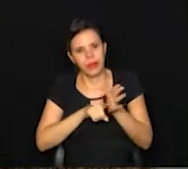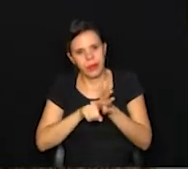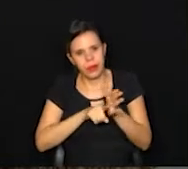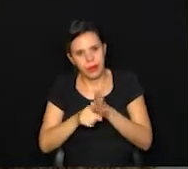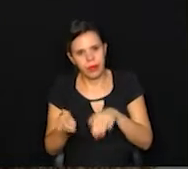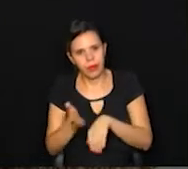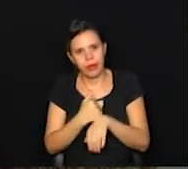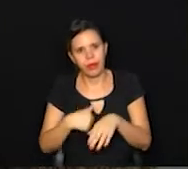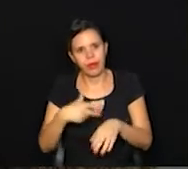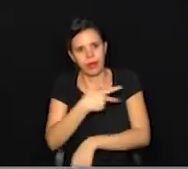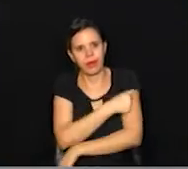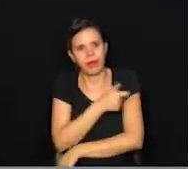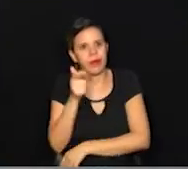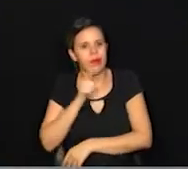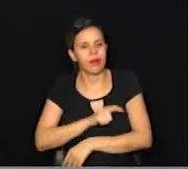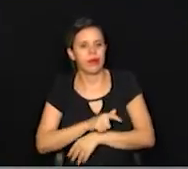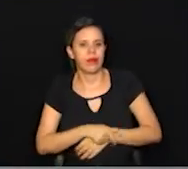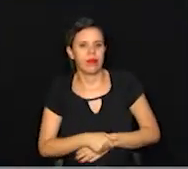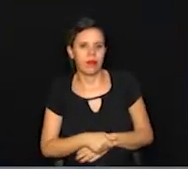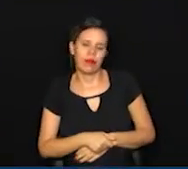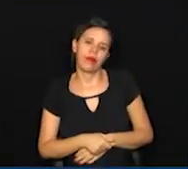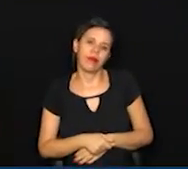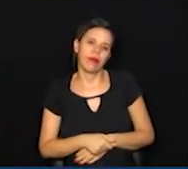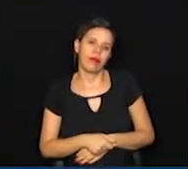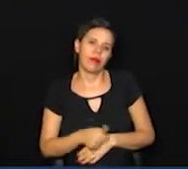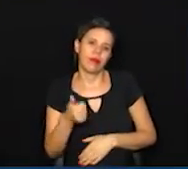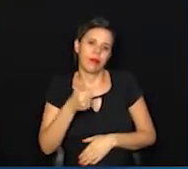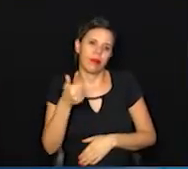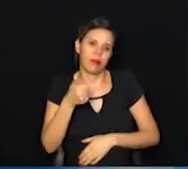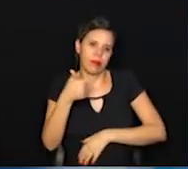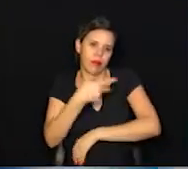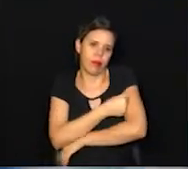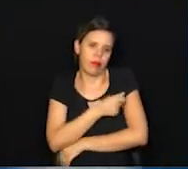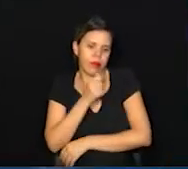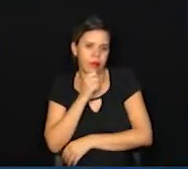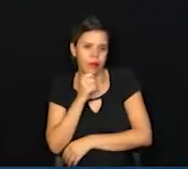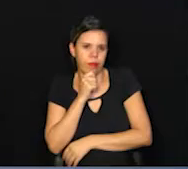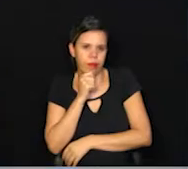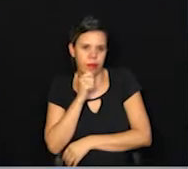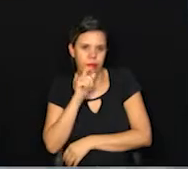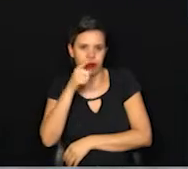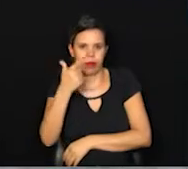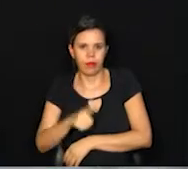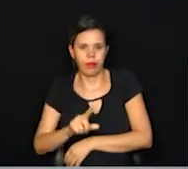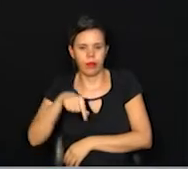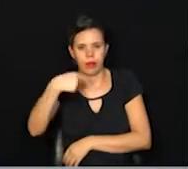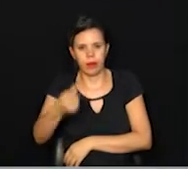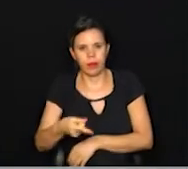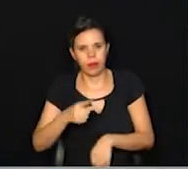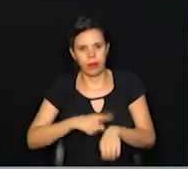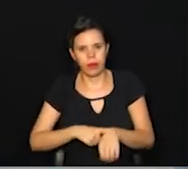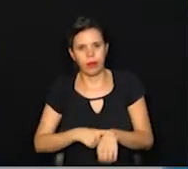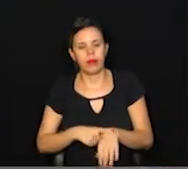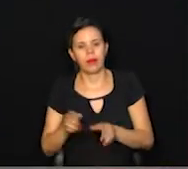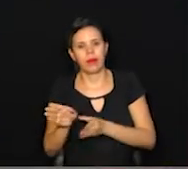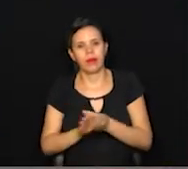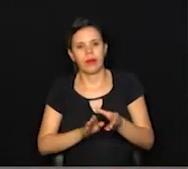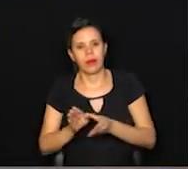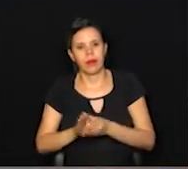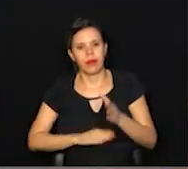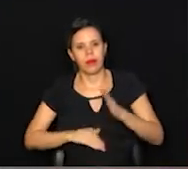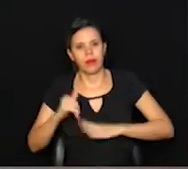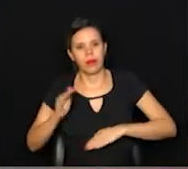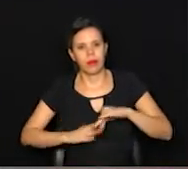antes de receber a vacina. Essa é ainda a primeira dose, que deve ser repetida no prazo orientado pelos